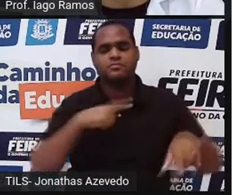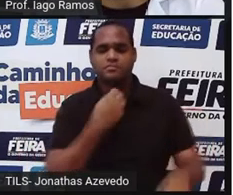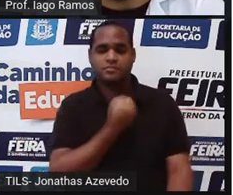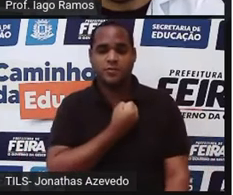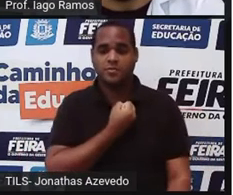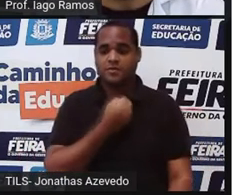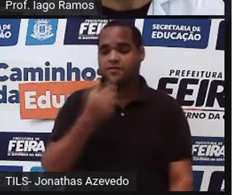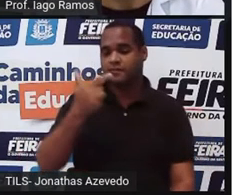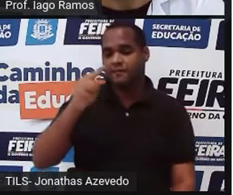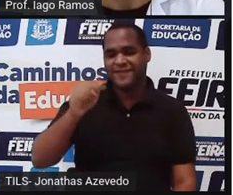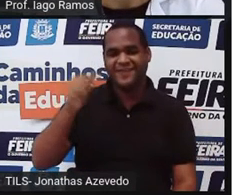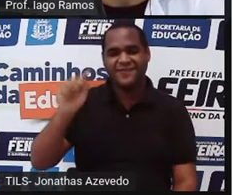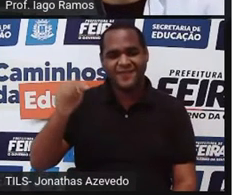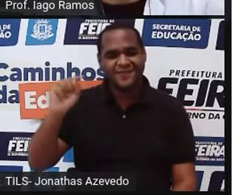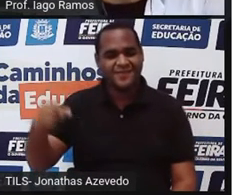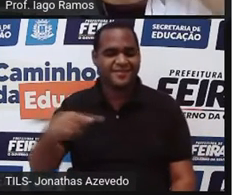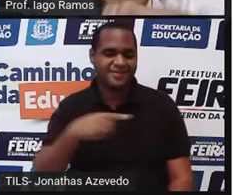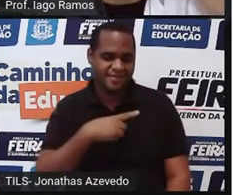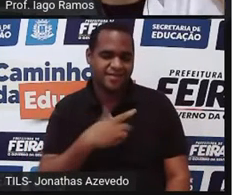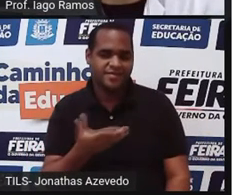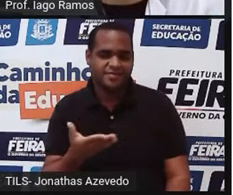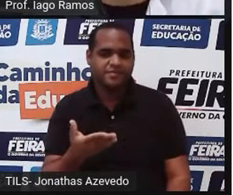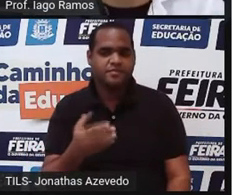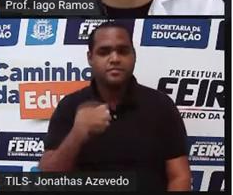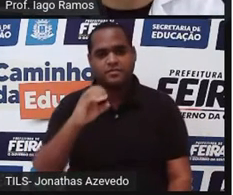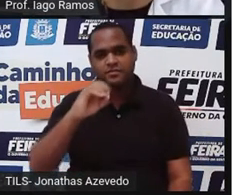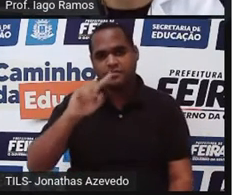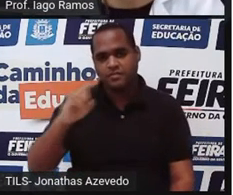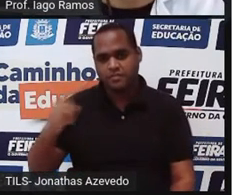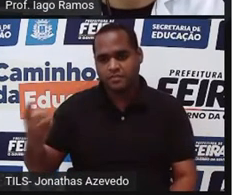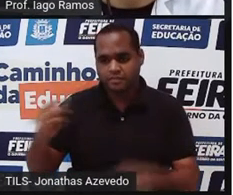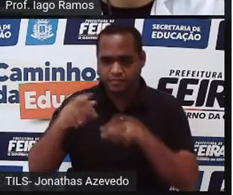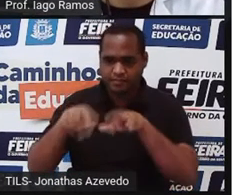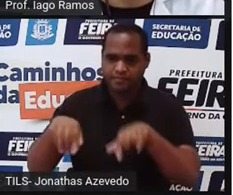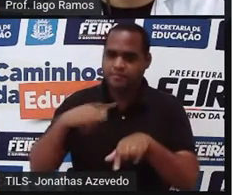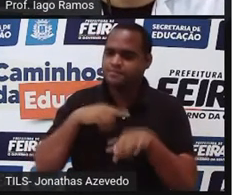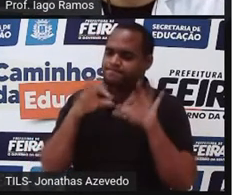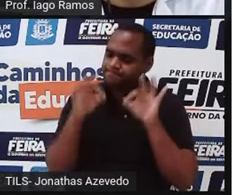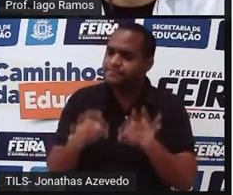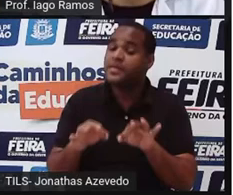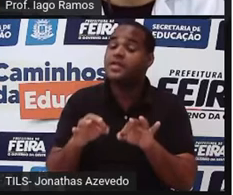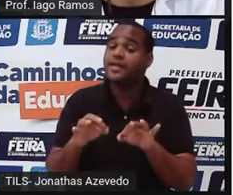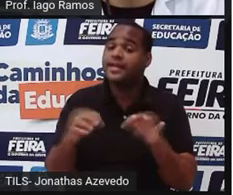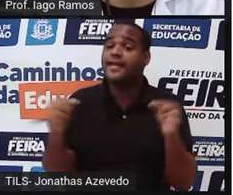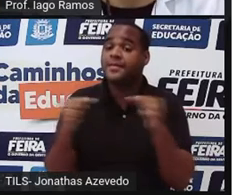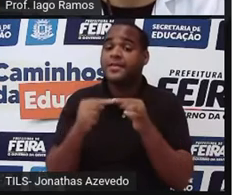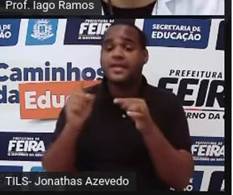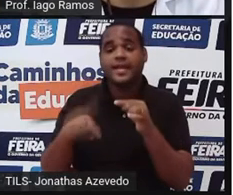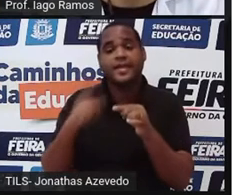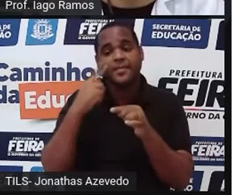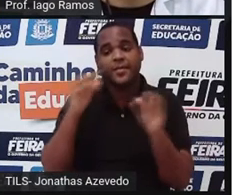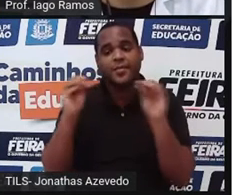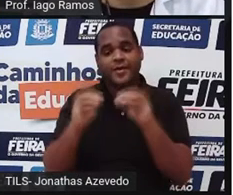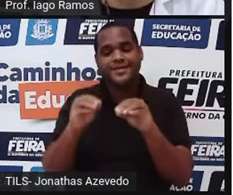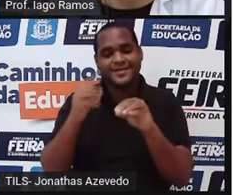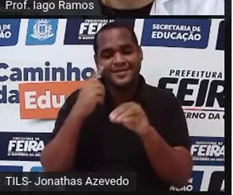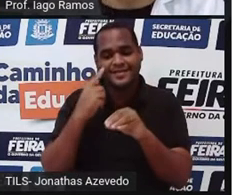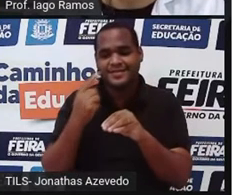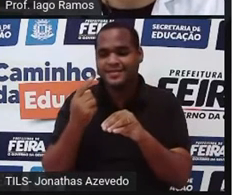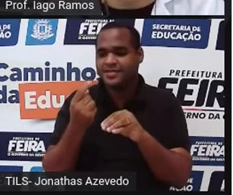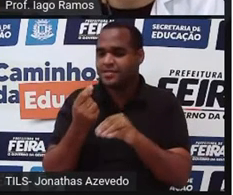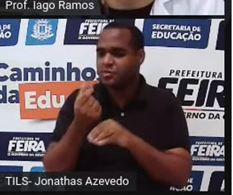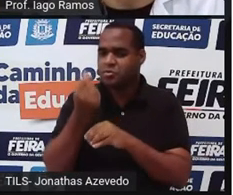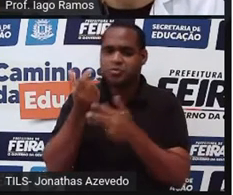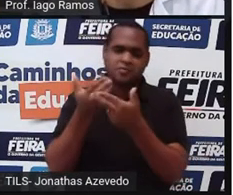têm vírgula. E esses decimais exatos são aqueles colocados nos preços dos